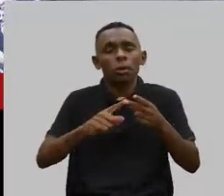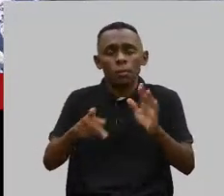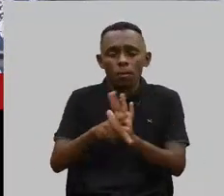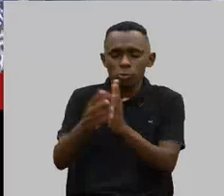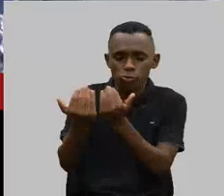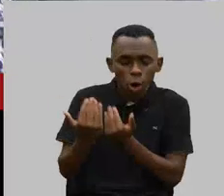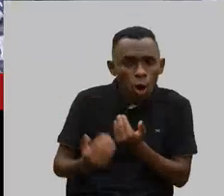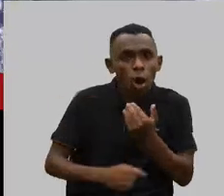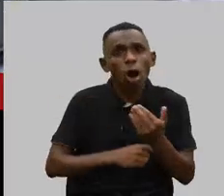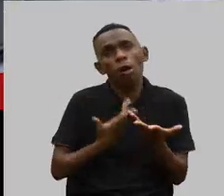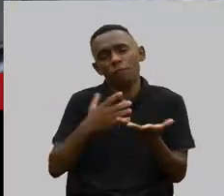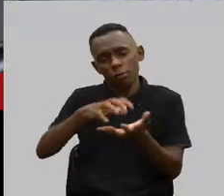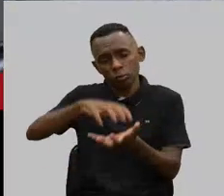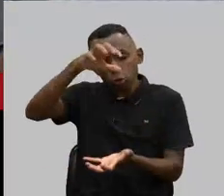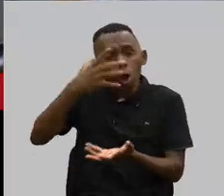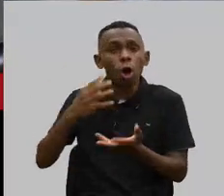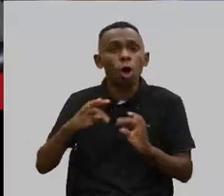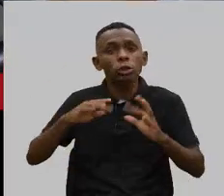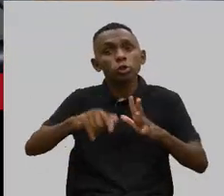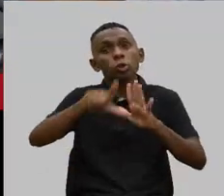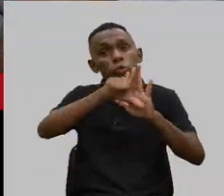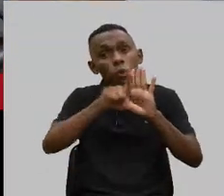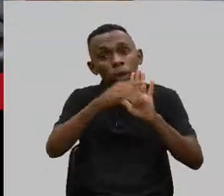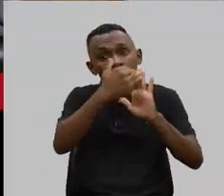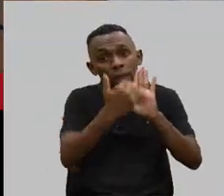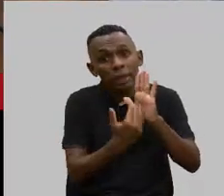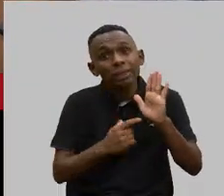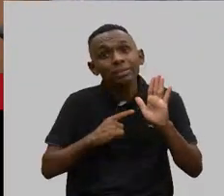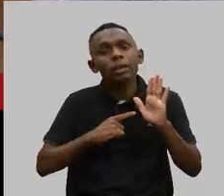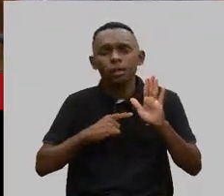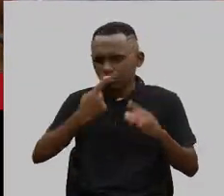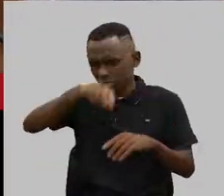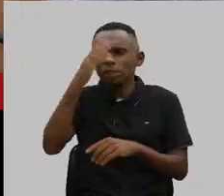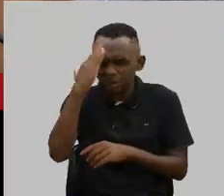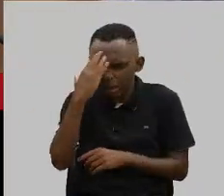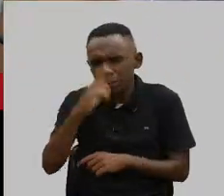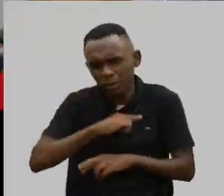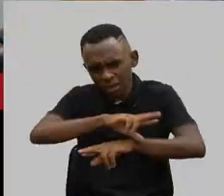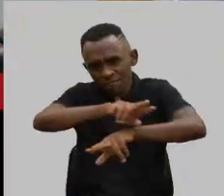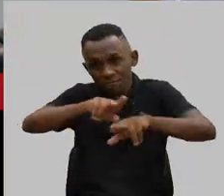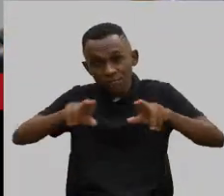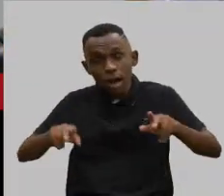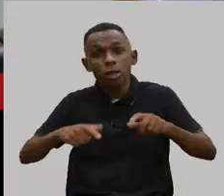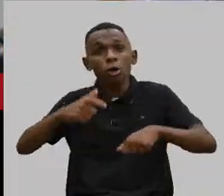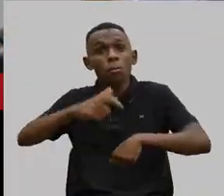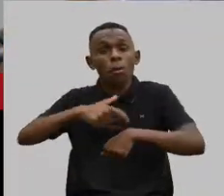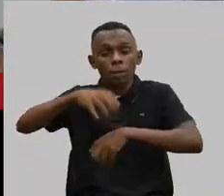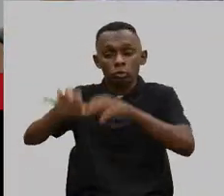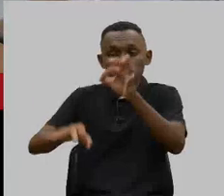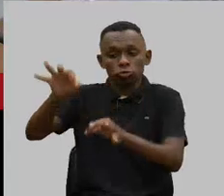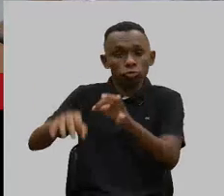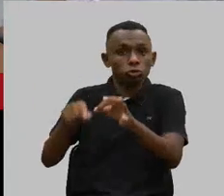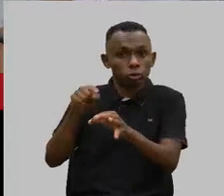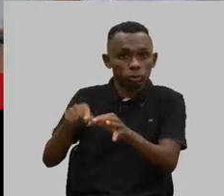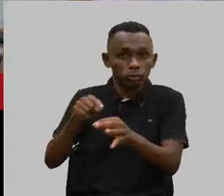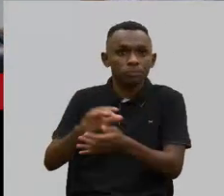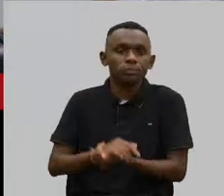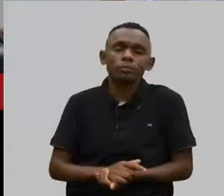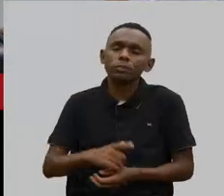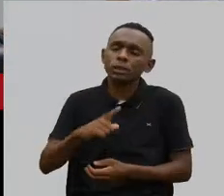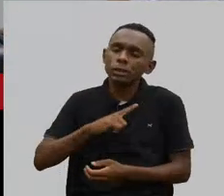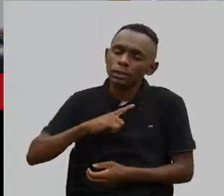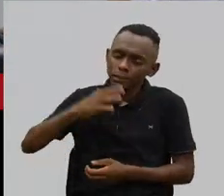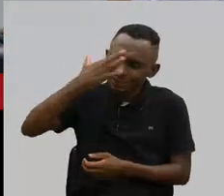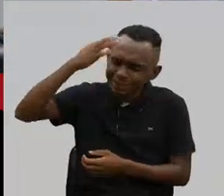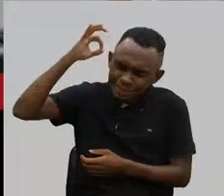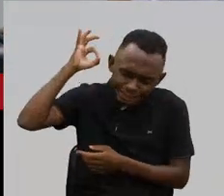Pessoa Idosa, e eu não vou ficar falando aqui de lei, porque vocês sabem que tem um monte. Na hora que chega no judiciário, eu tenho certeza